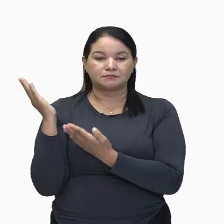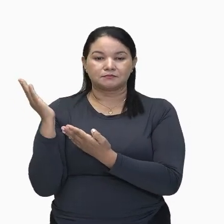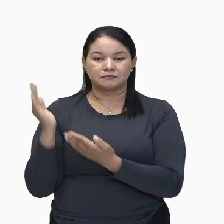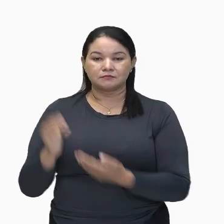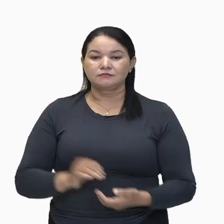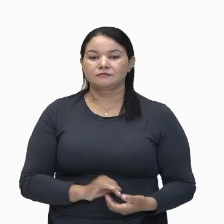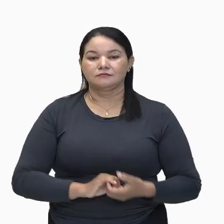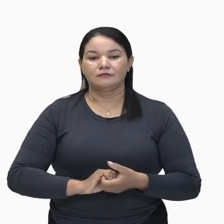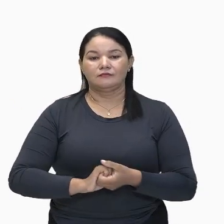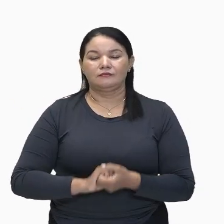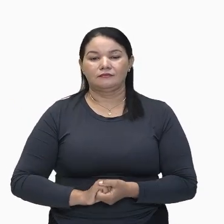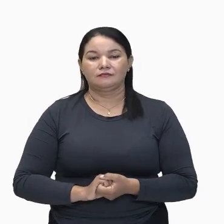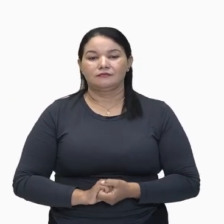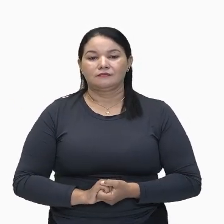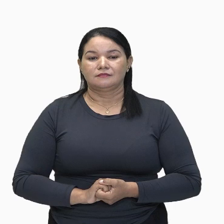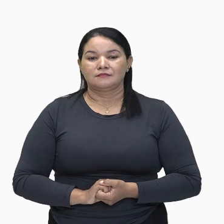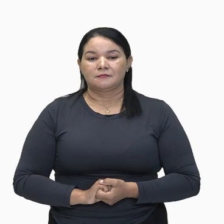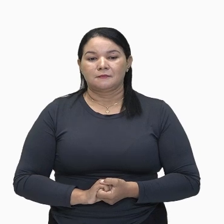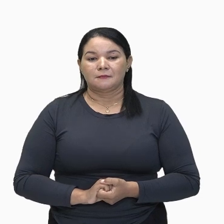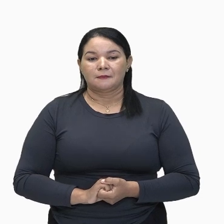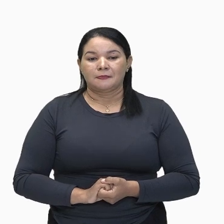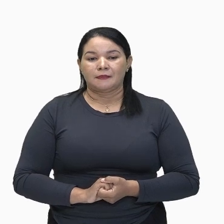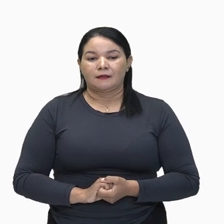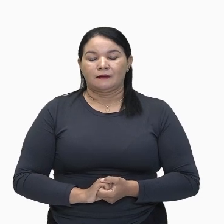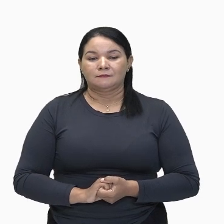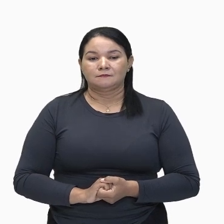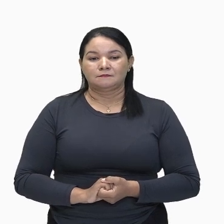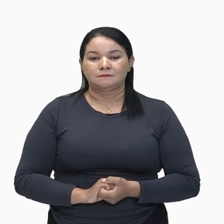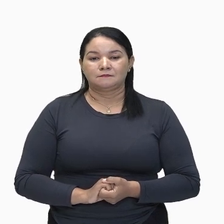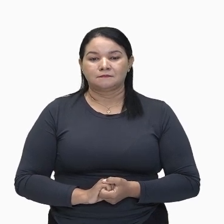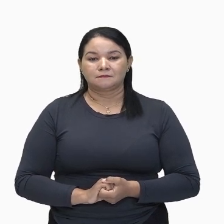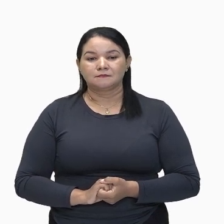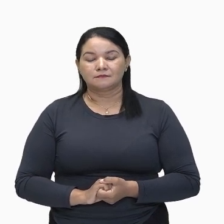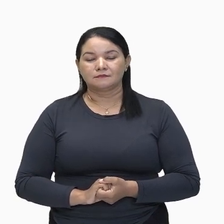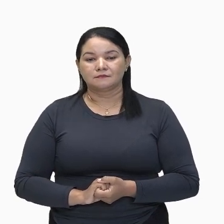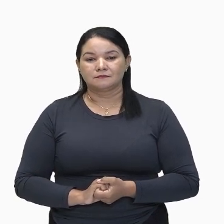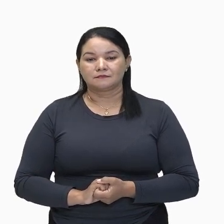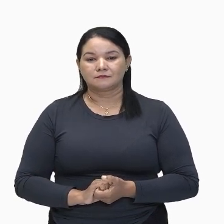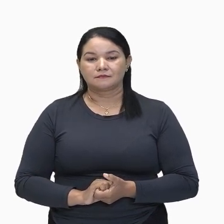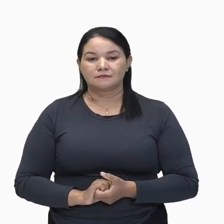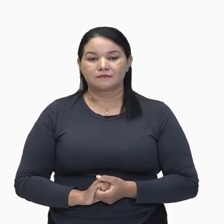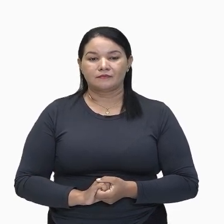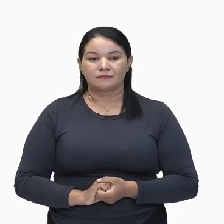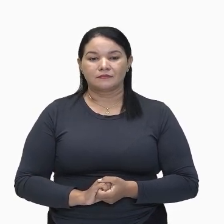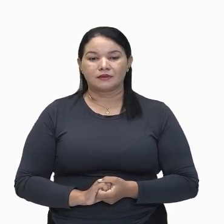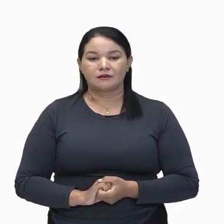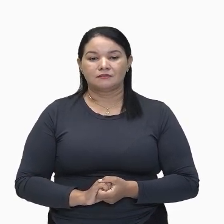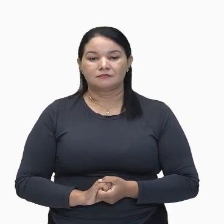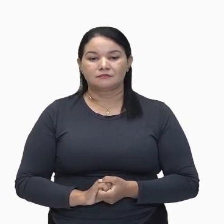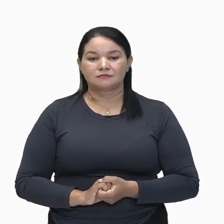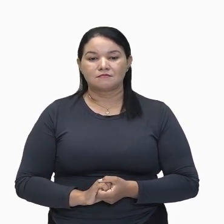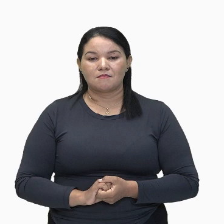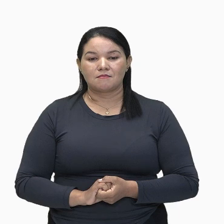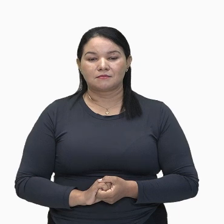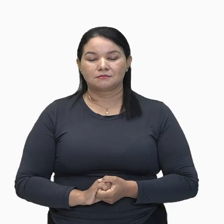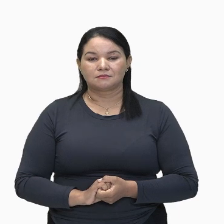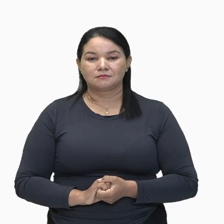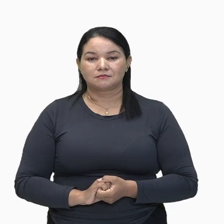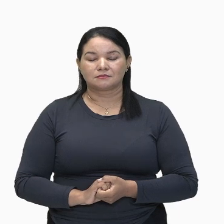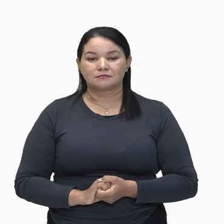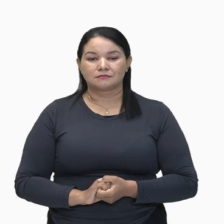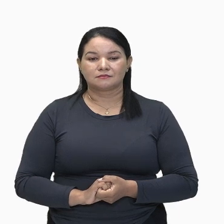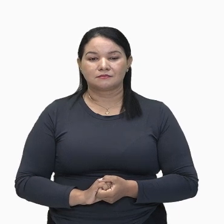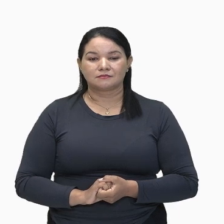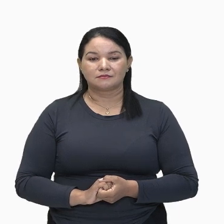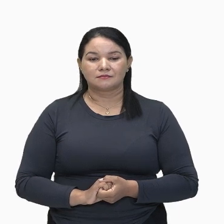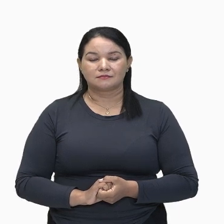Donizete, Peter Grimes, de Benjamin Britten, Madame Borteflá, de Giacomo Puccini, Tosca de Puccini,